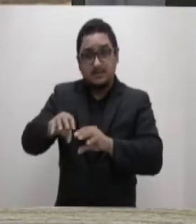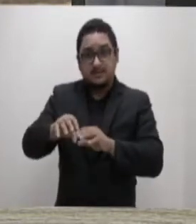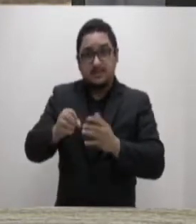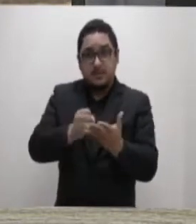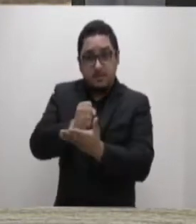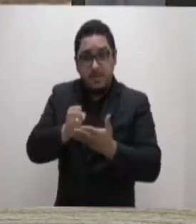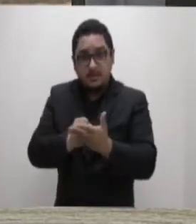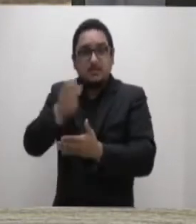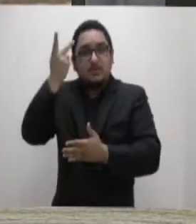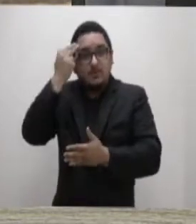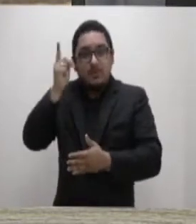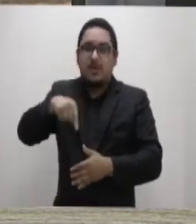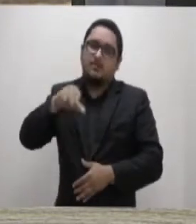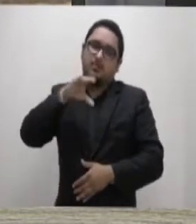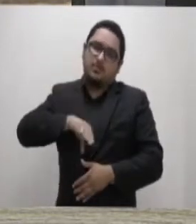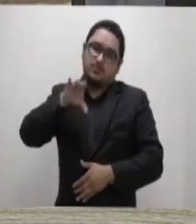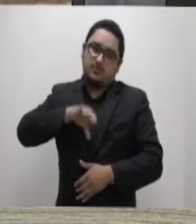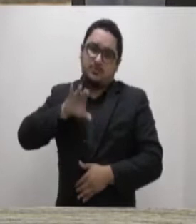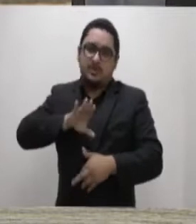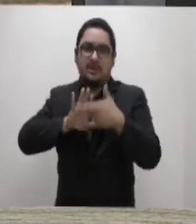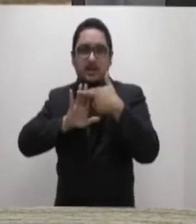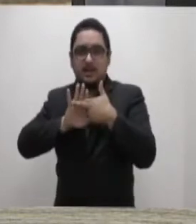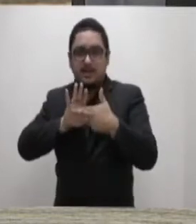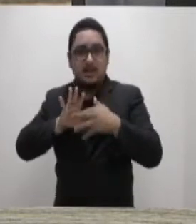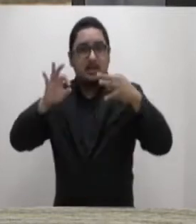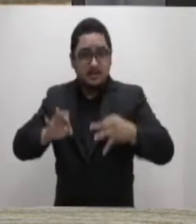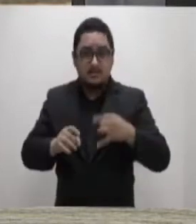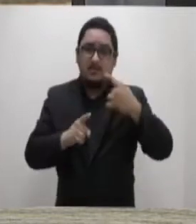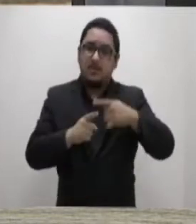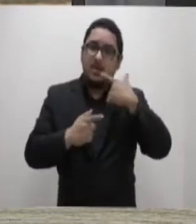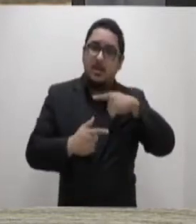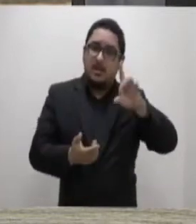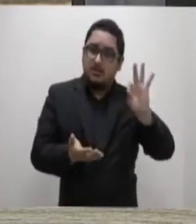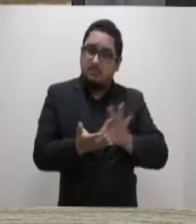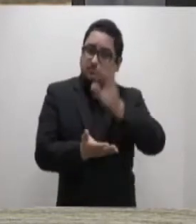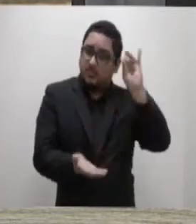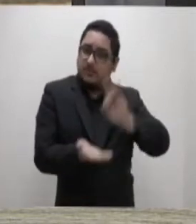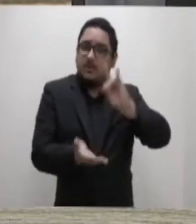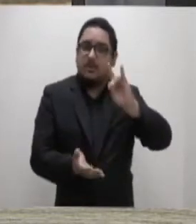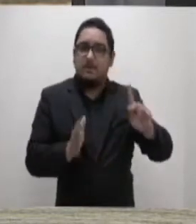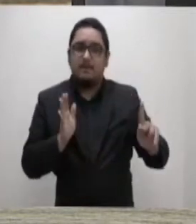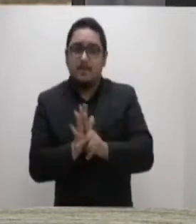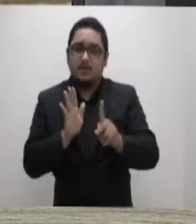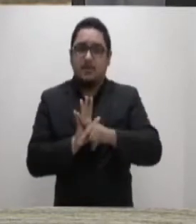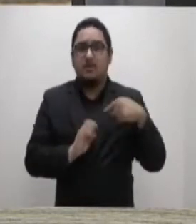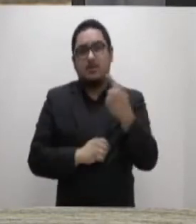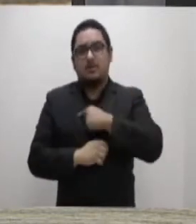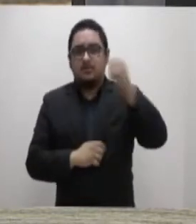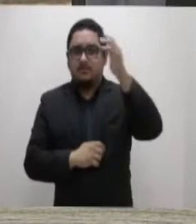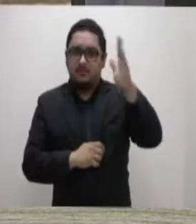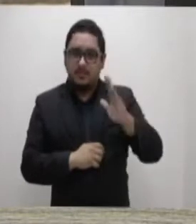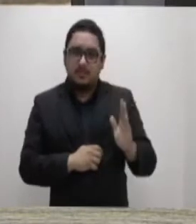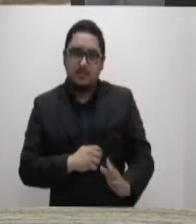portuguesa. Não resta dúvida sobre qual é o idioma oficial que deve ser adotado como base para a